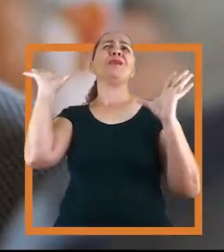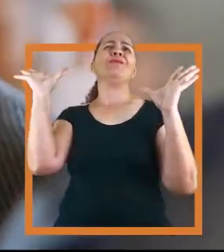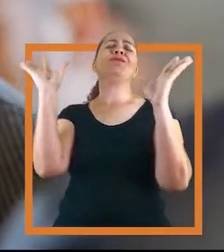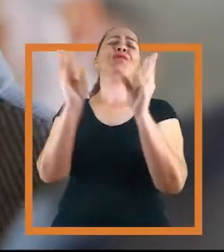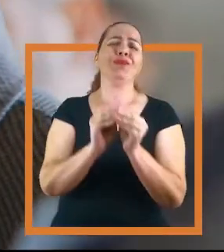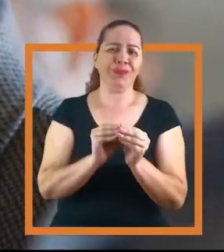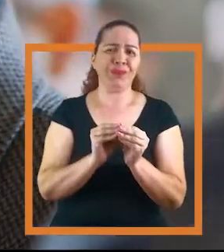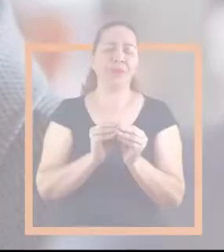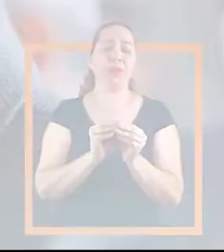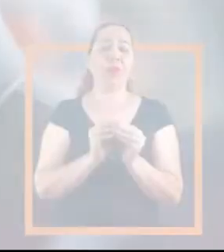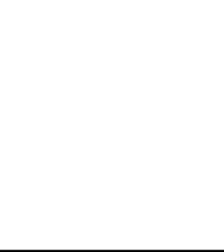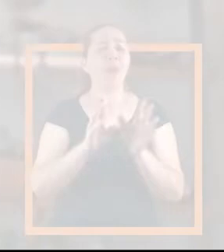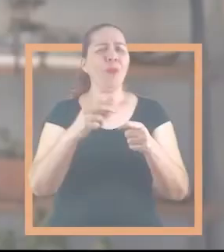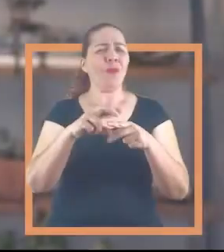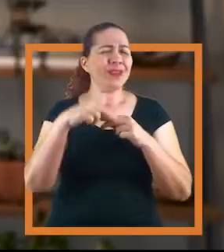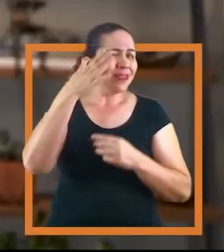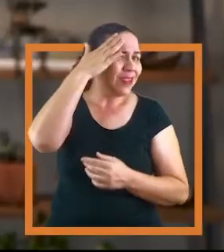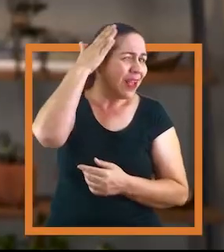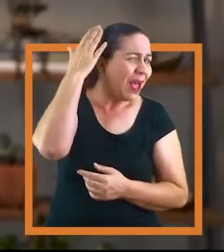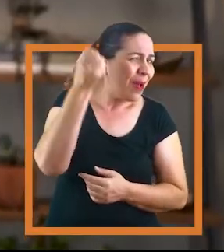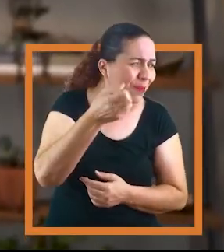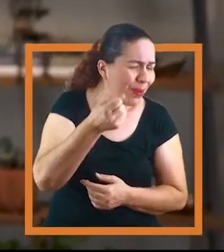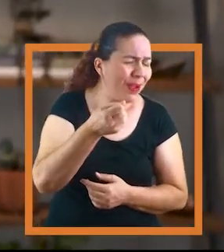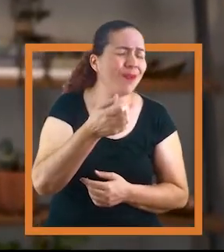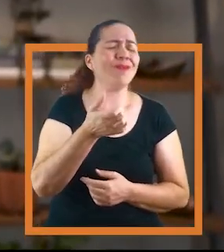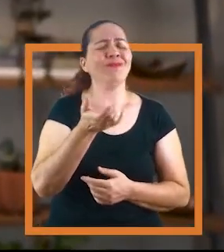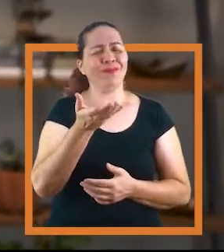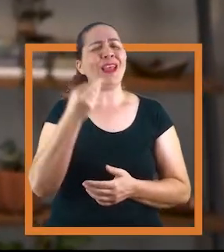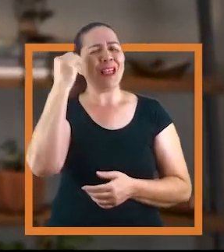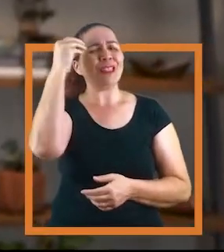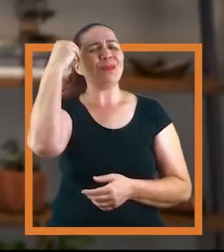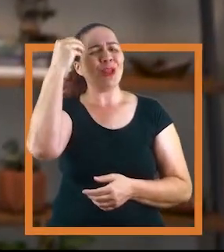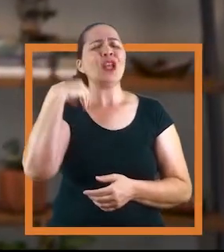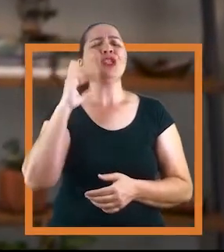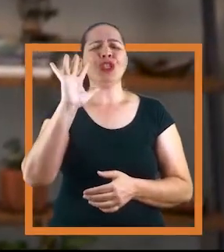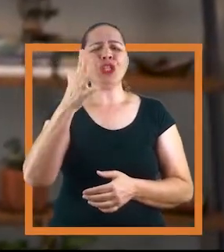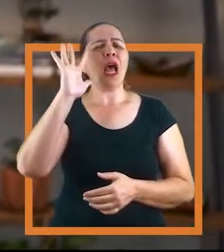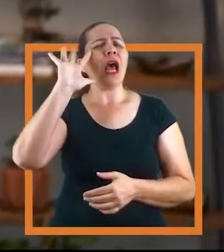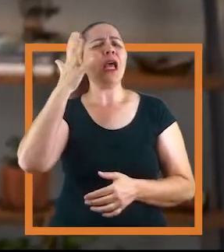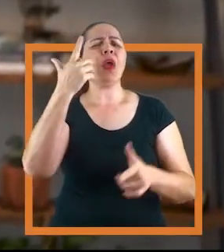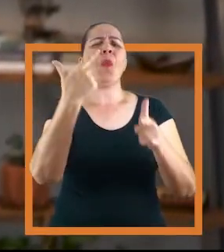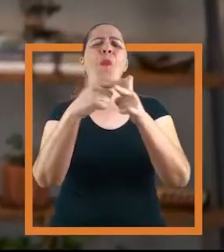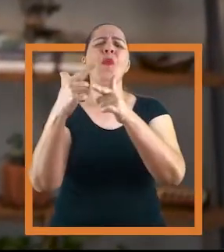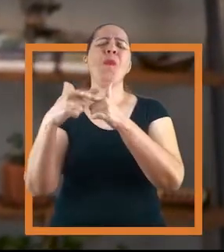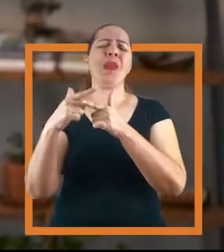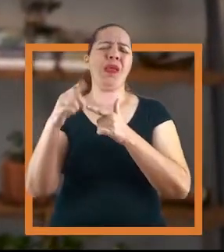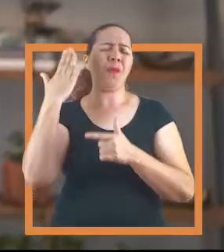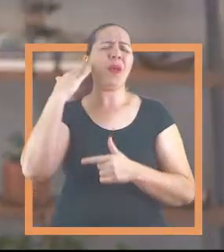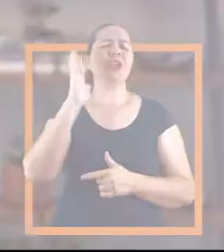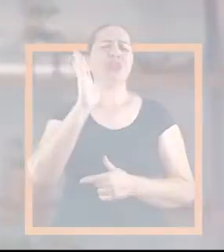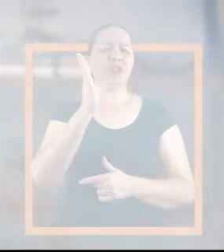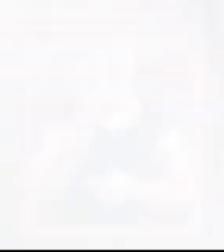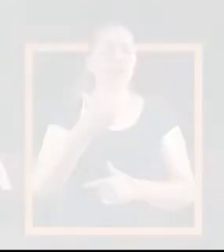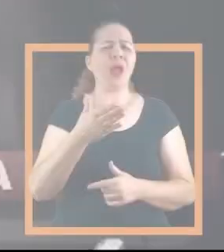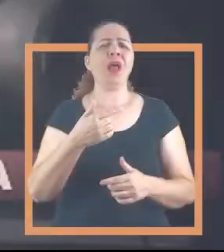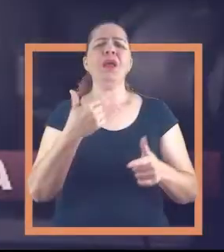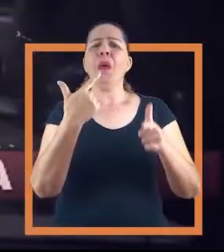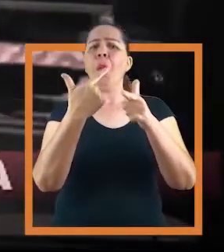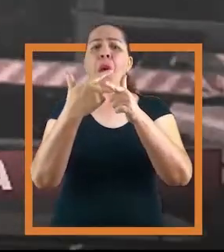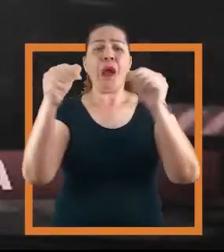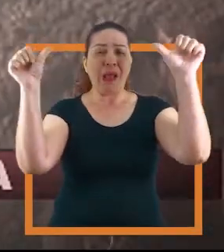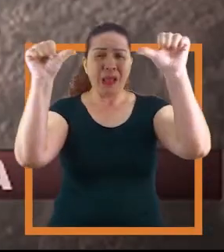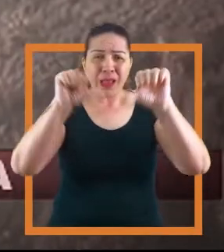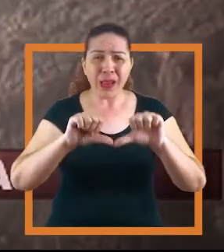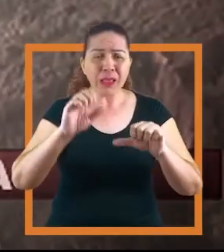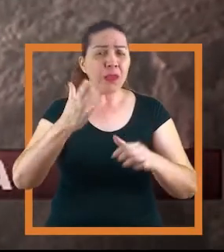passado. Para isso, esses cabelos brancos assim ajudam muito. Eu já resolvi muitas crises da minha vida pública, até